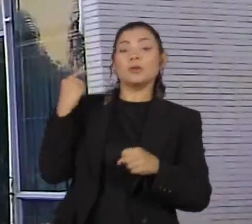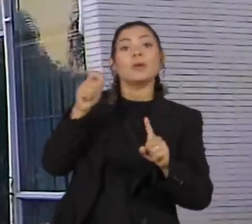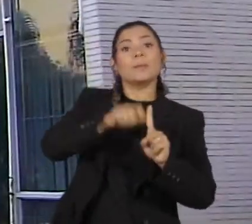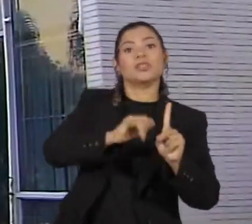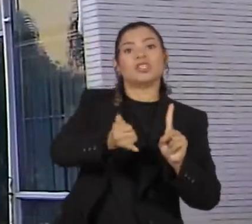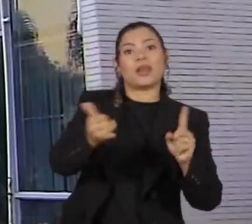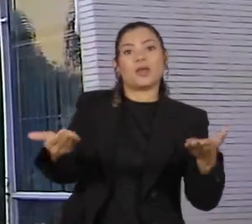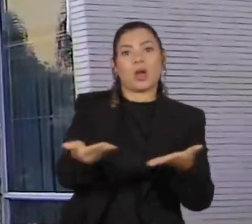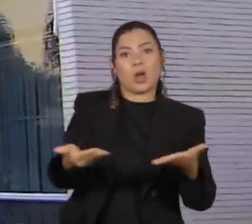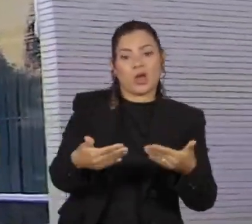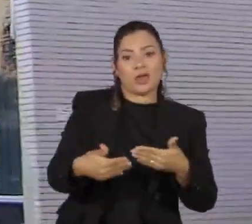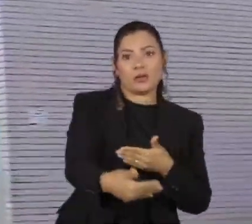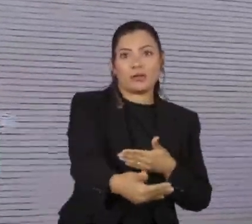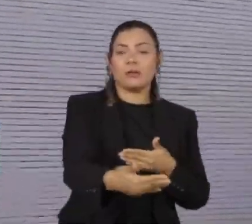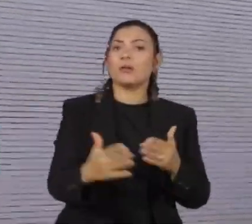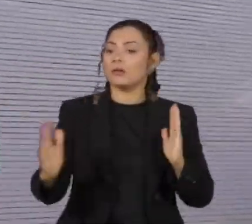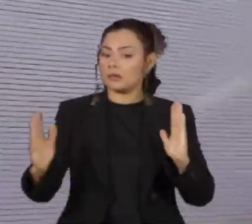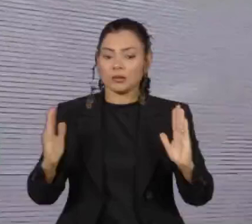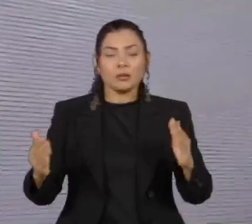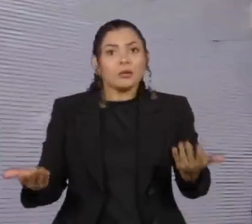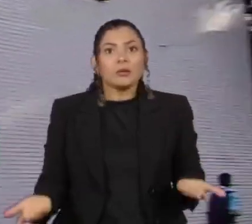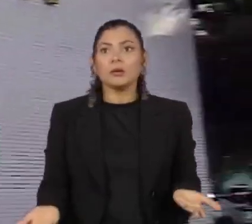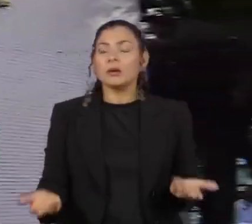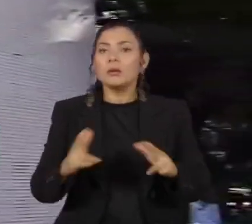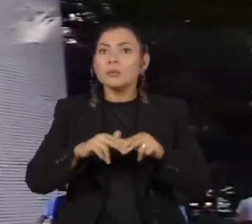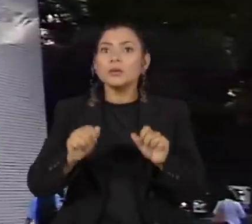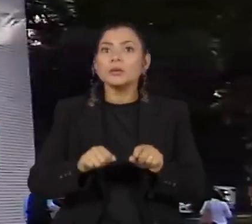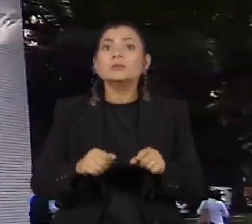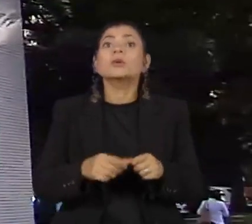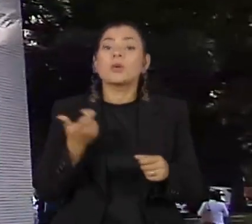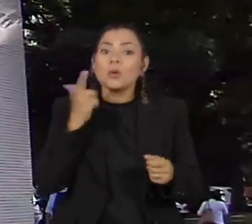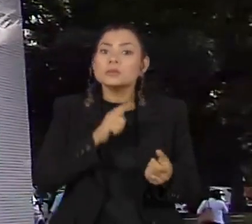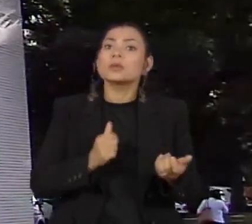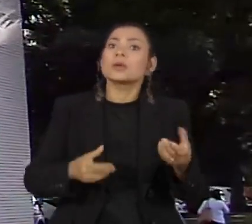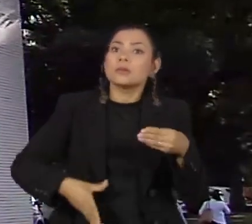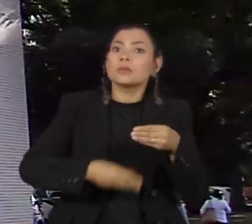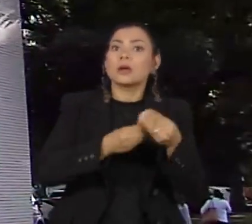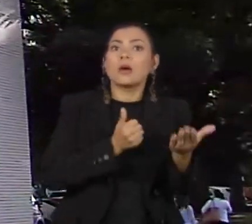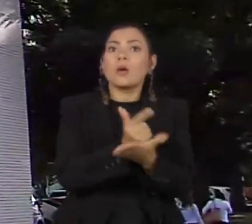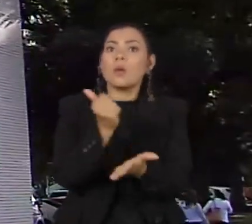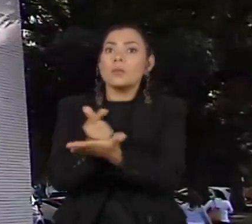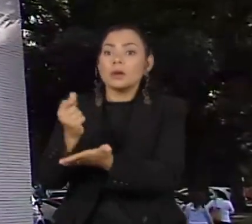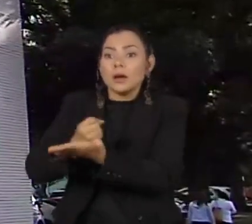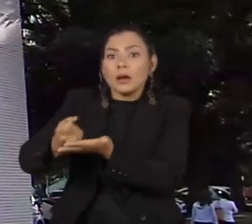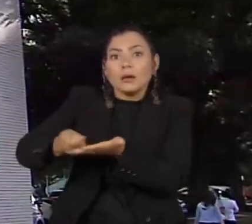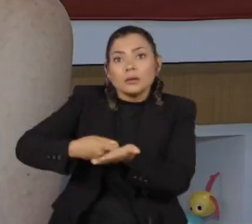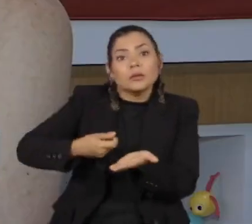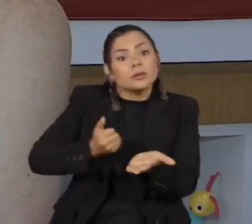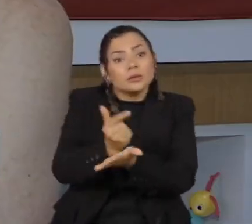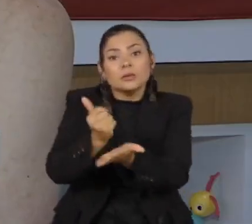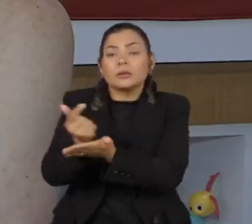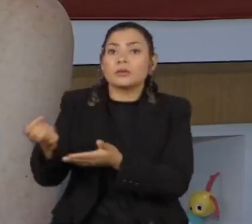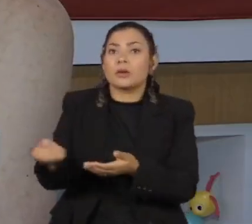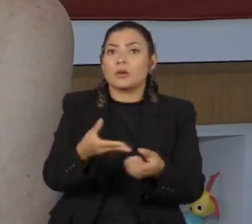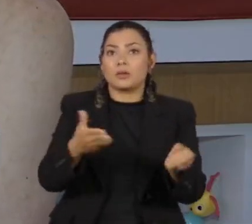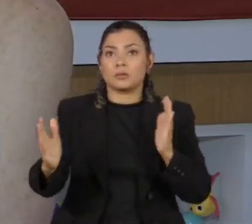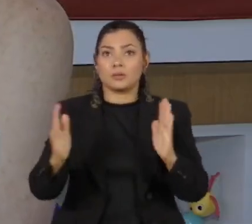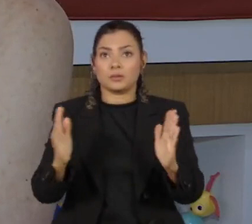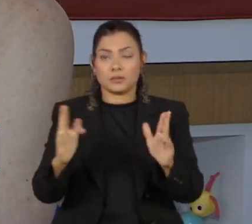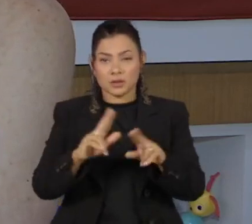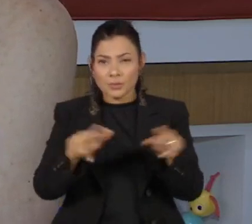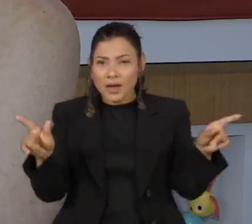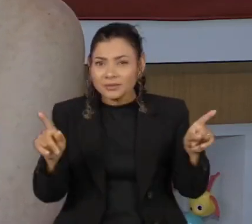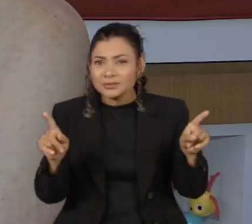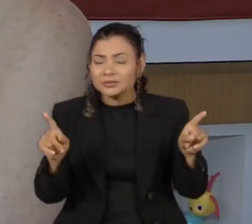janeiro deste ano, e a impossibilidade de realizar novos aditivos aos contratos já existentes. Nós estamos falando não